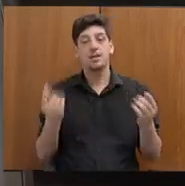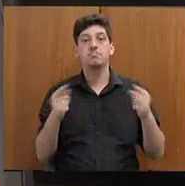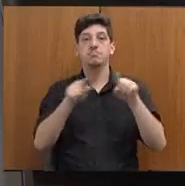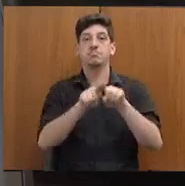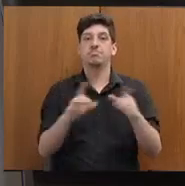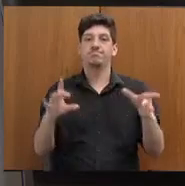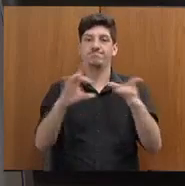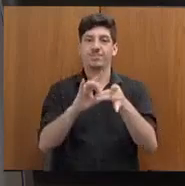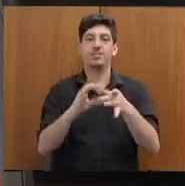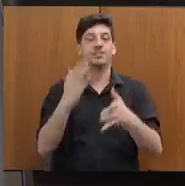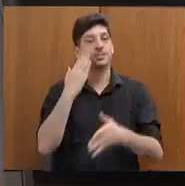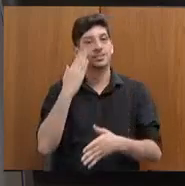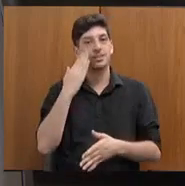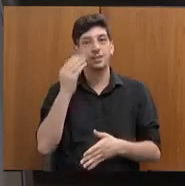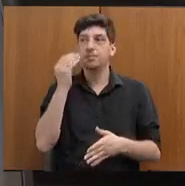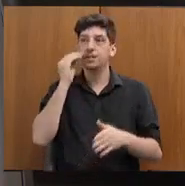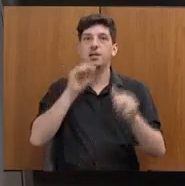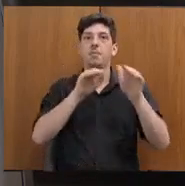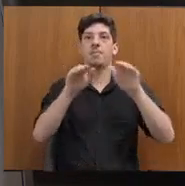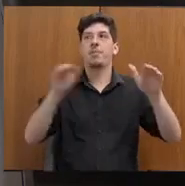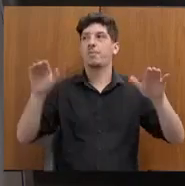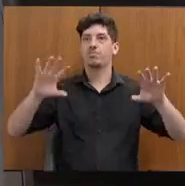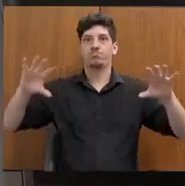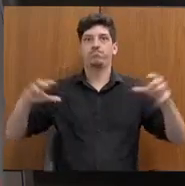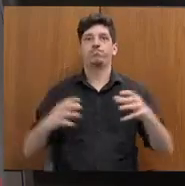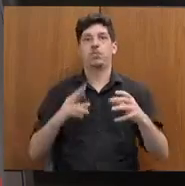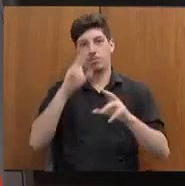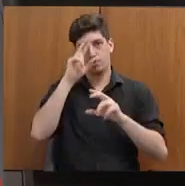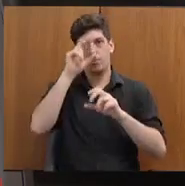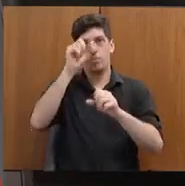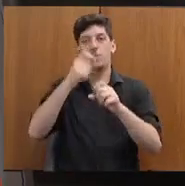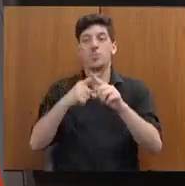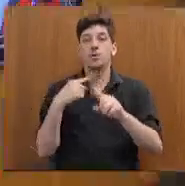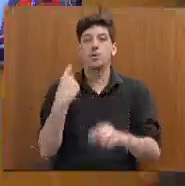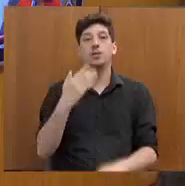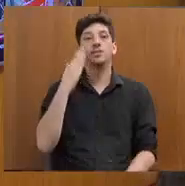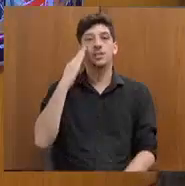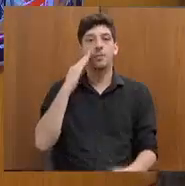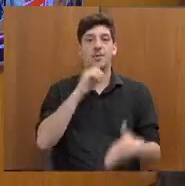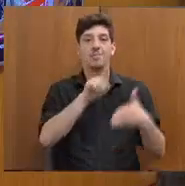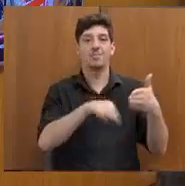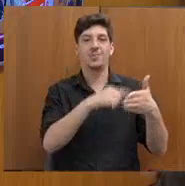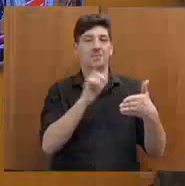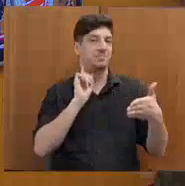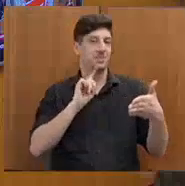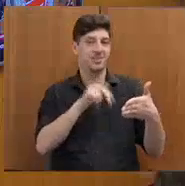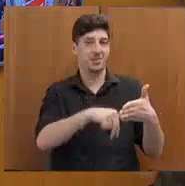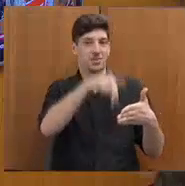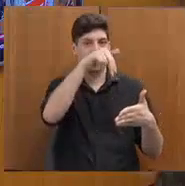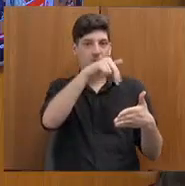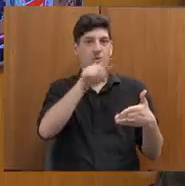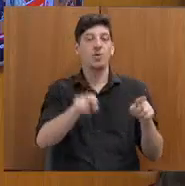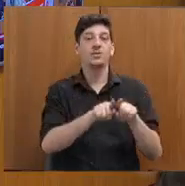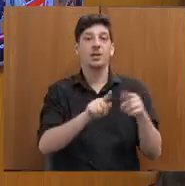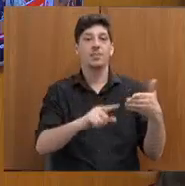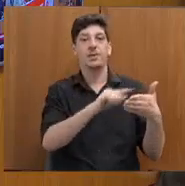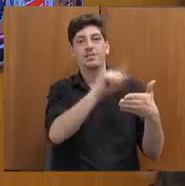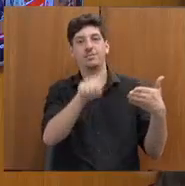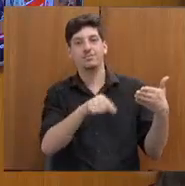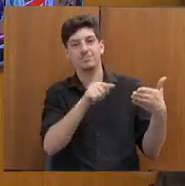mobilização, porque o que acontece, como nós sabemos que o Norte de Minas do Jequitinhonho oferta muita mão de obra no processo de migração